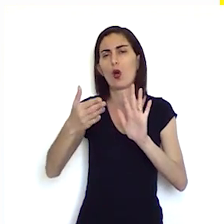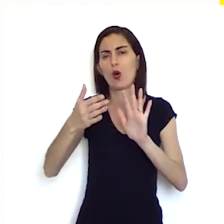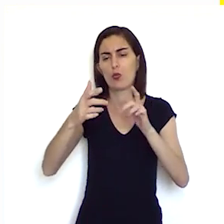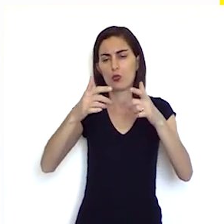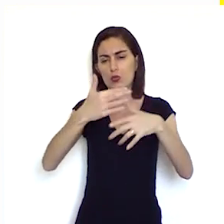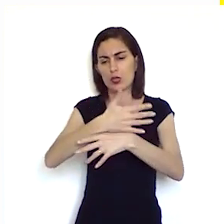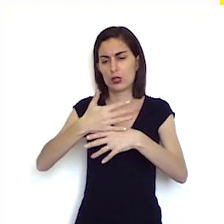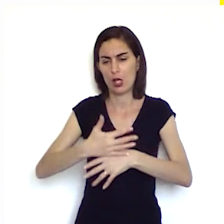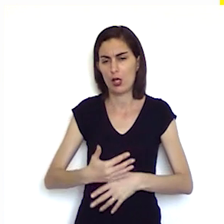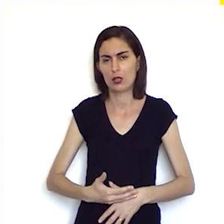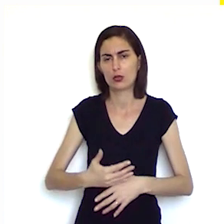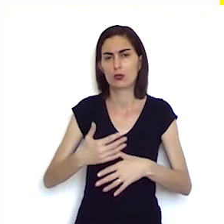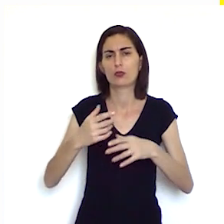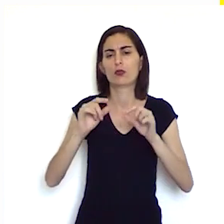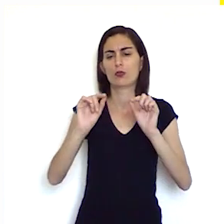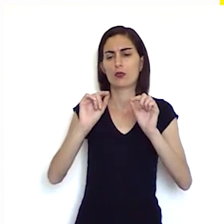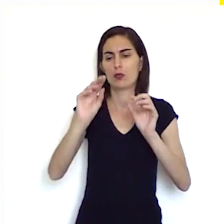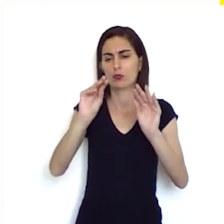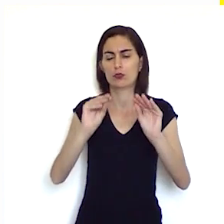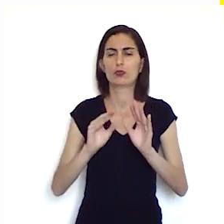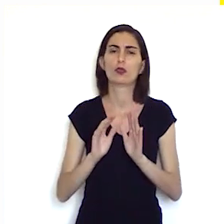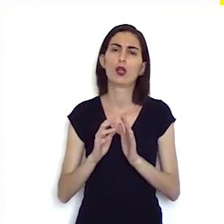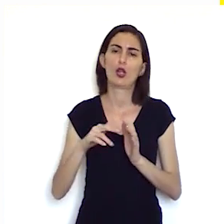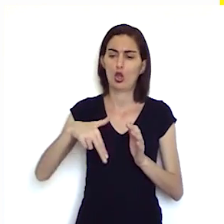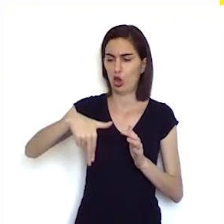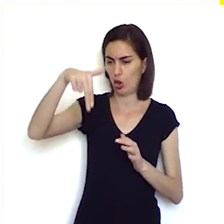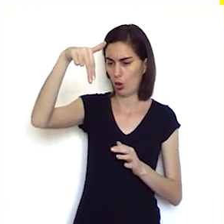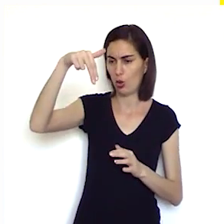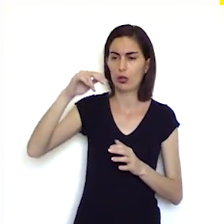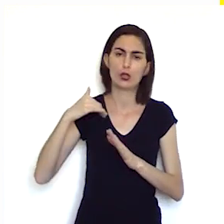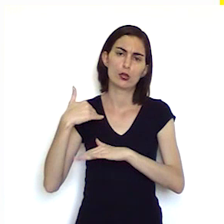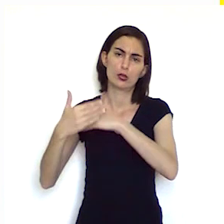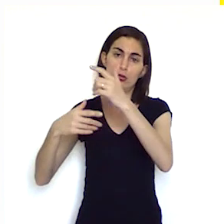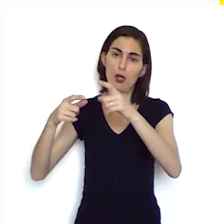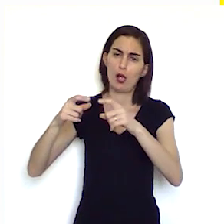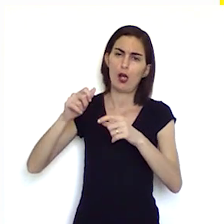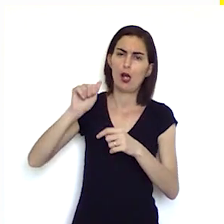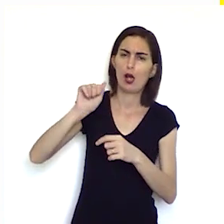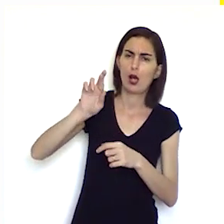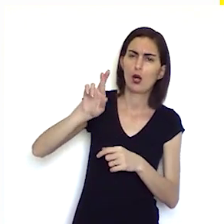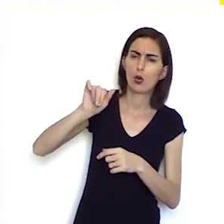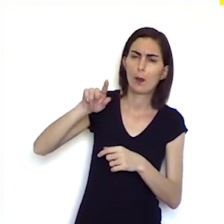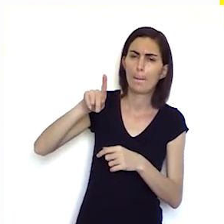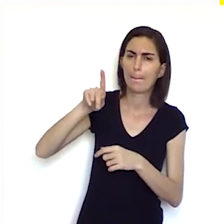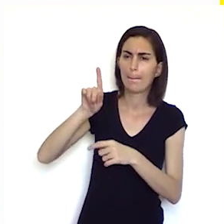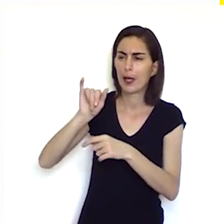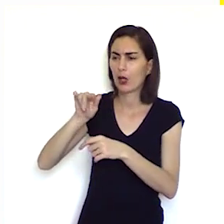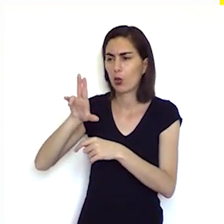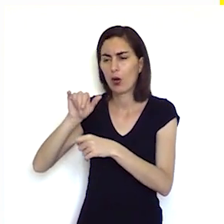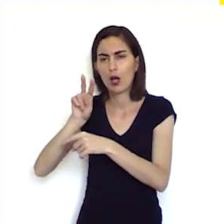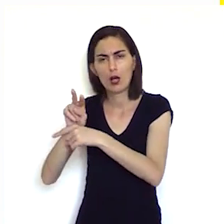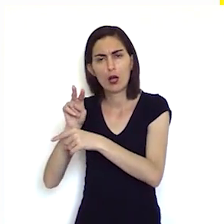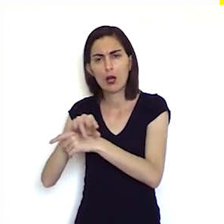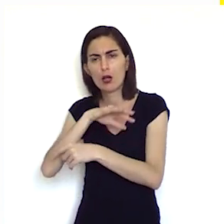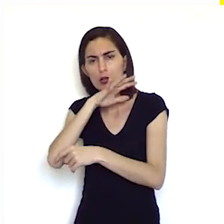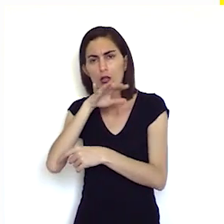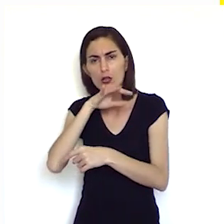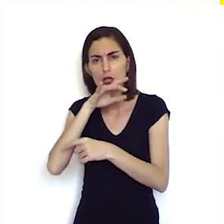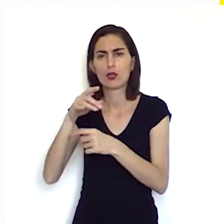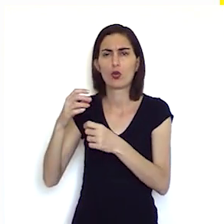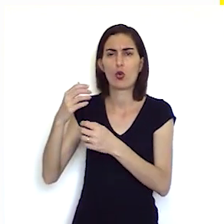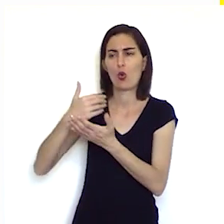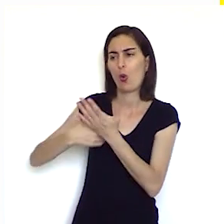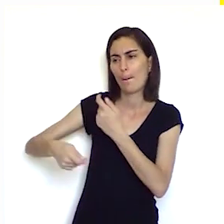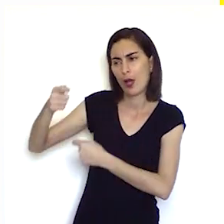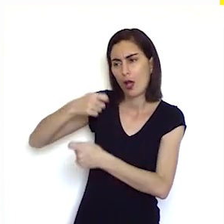essas colônias as colônias que se estabeleceram mais ao norte desenvolveram a agropecuária o comércio e a indústria dessa forma